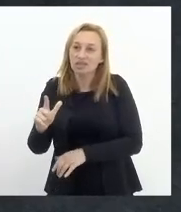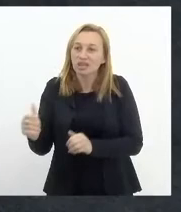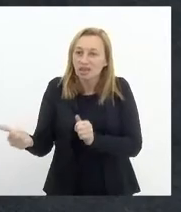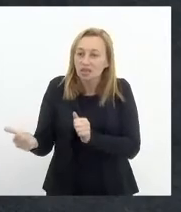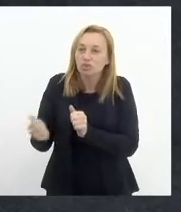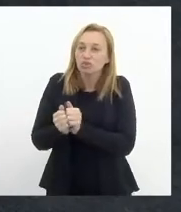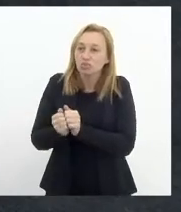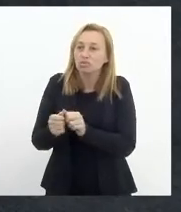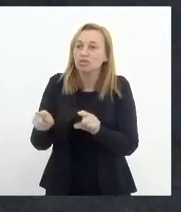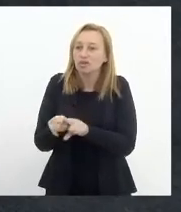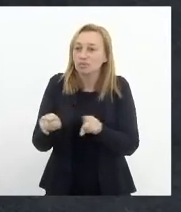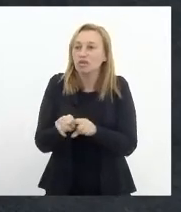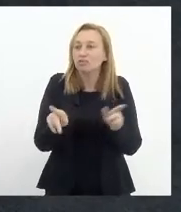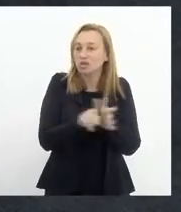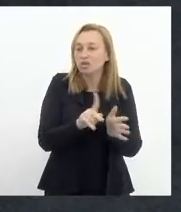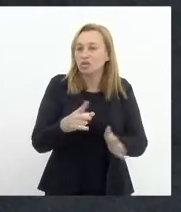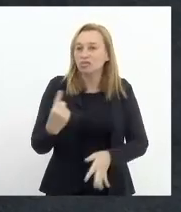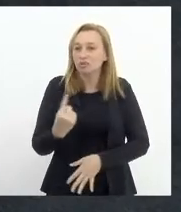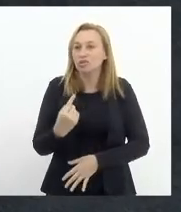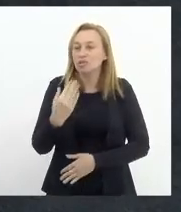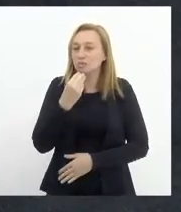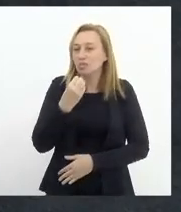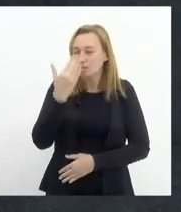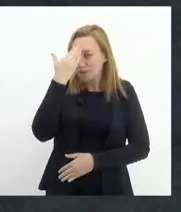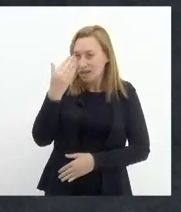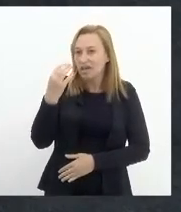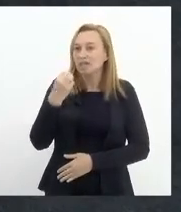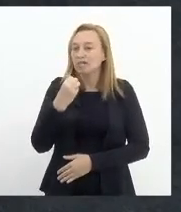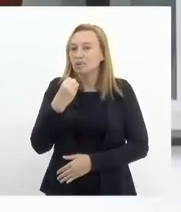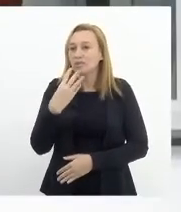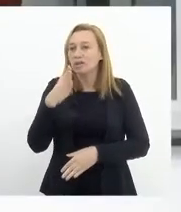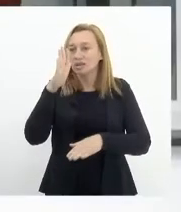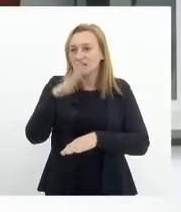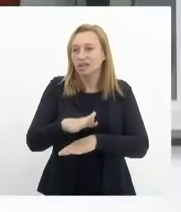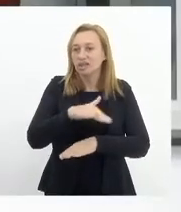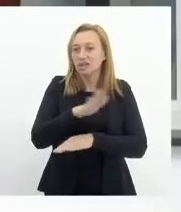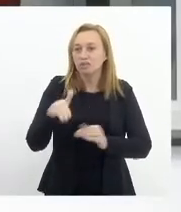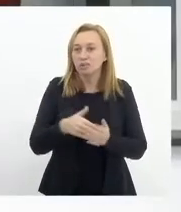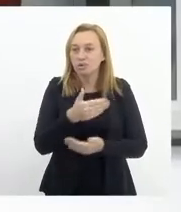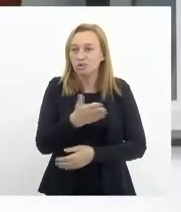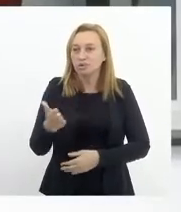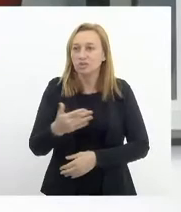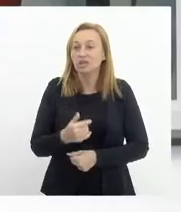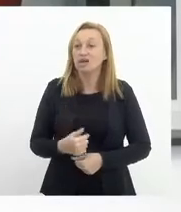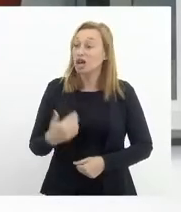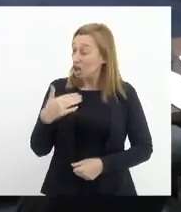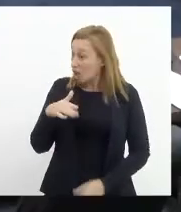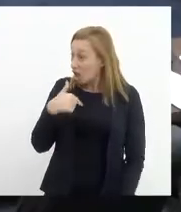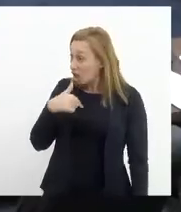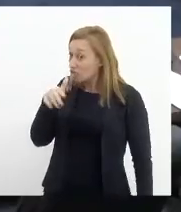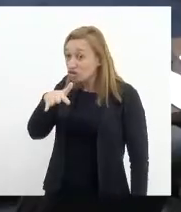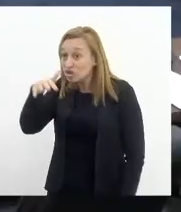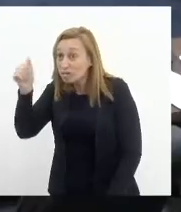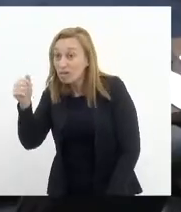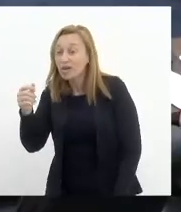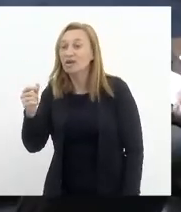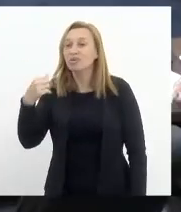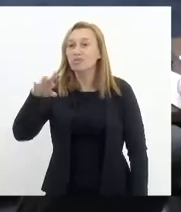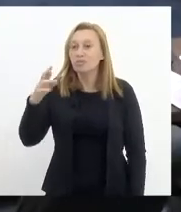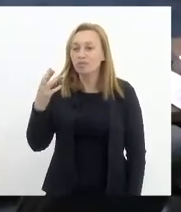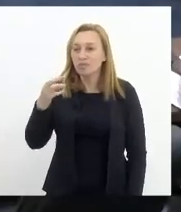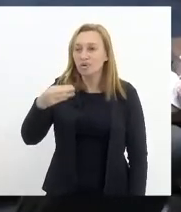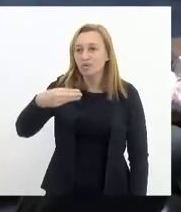signatário desse projeto. Obrigada, boa tarde a todas e todos. Deputada, eu chamei o Márcio, chamei o Rodrigo, chamei todo mundo,